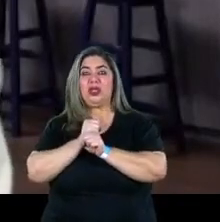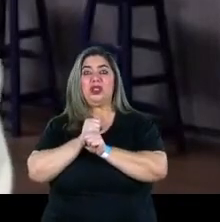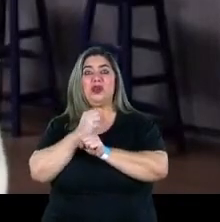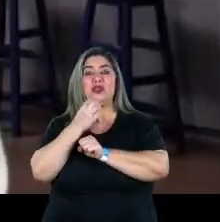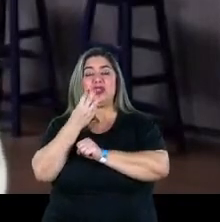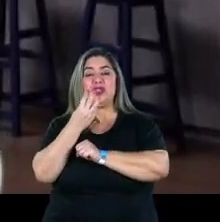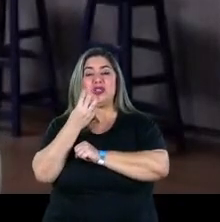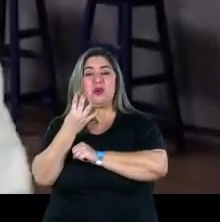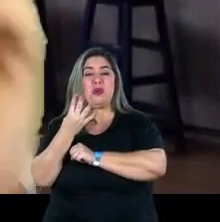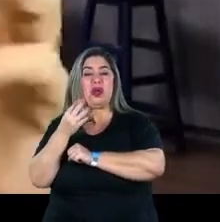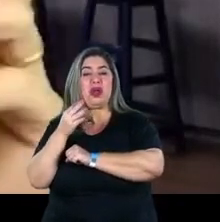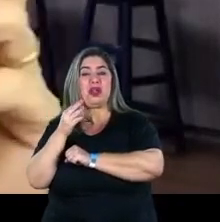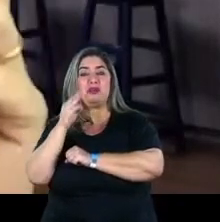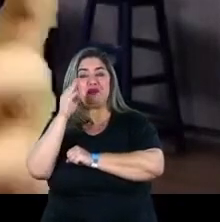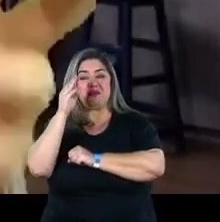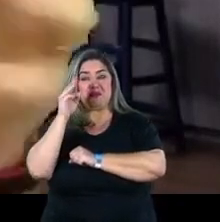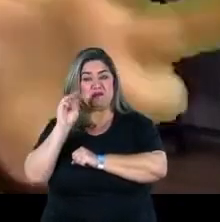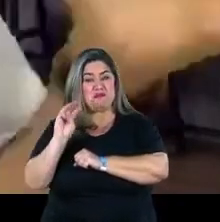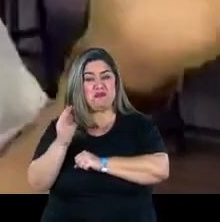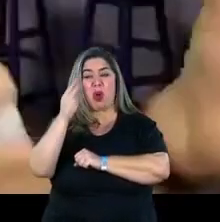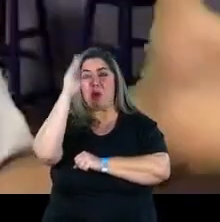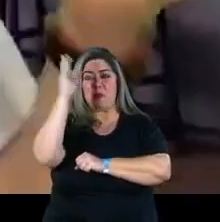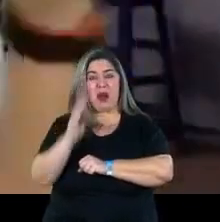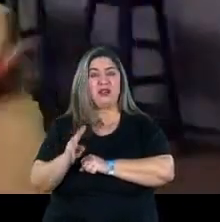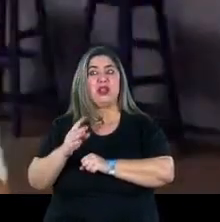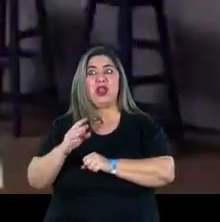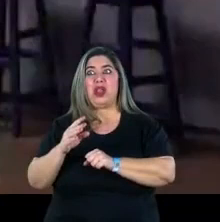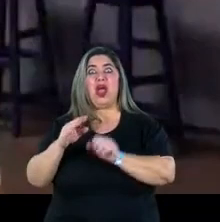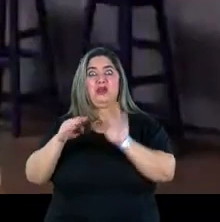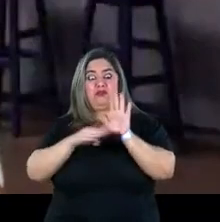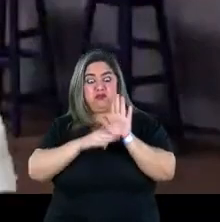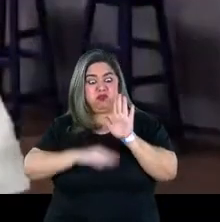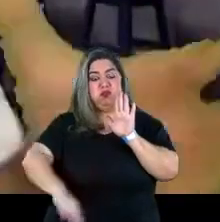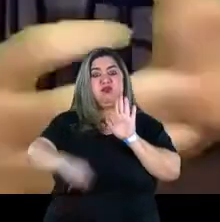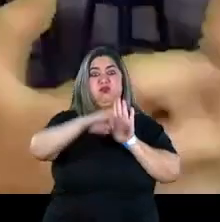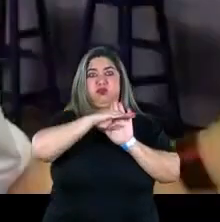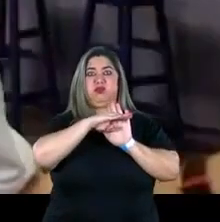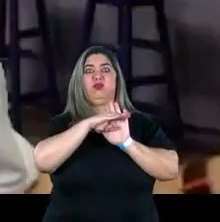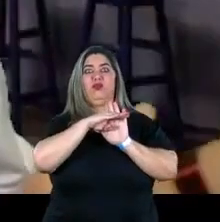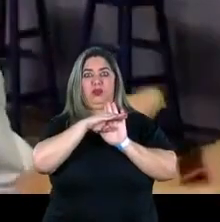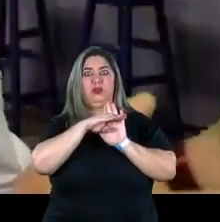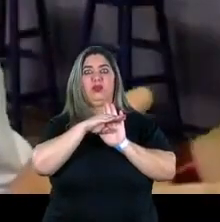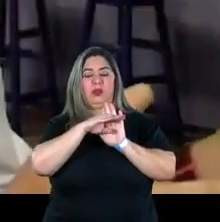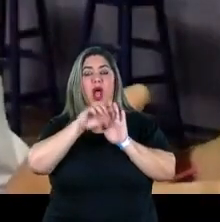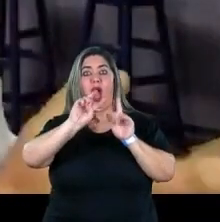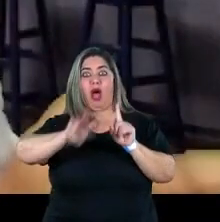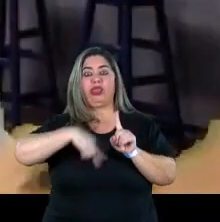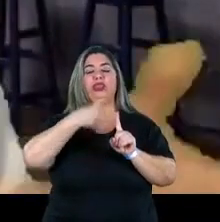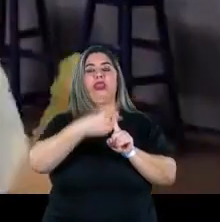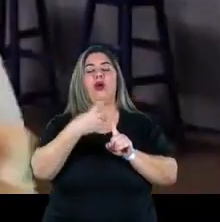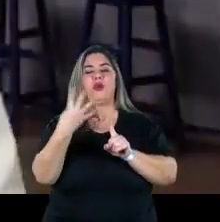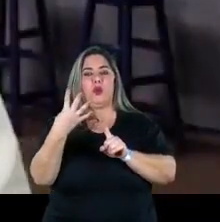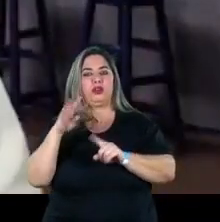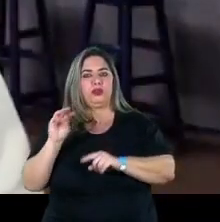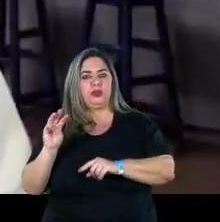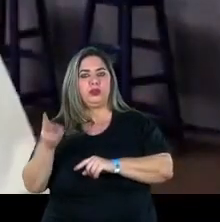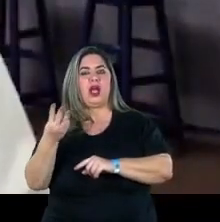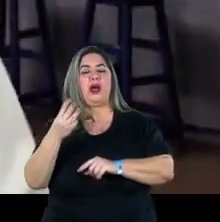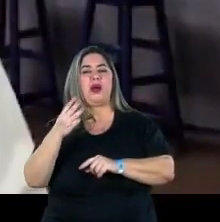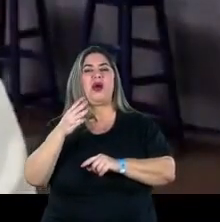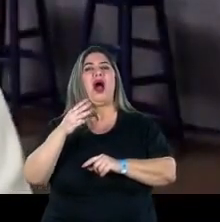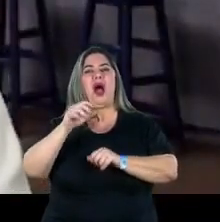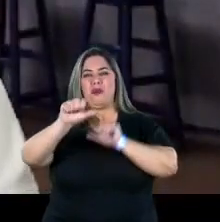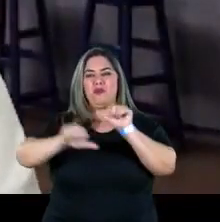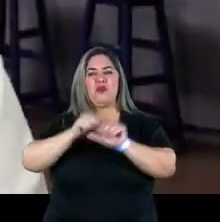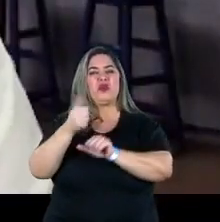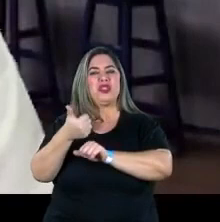brasileiros para em segurança alimentar. Sendo que desses 85 milhões, a gente dobra os 4 milhões para quase 10 milhões